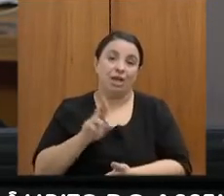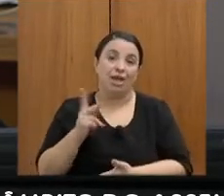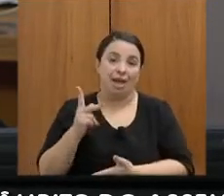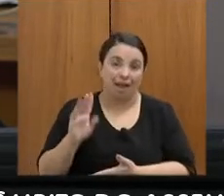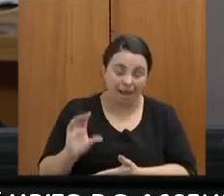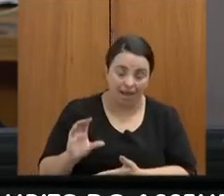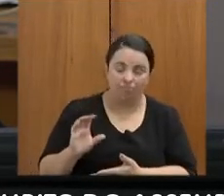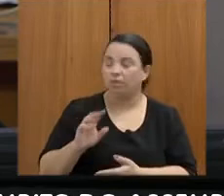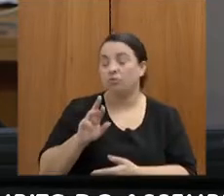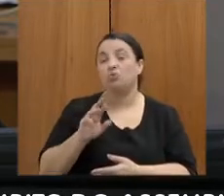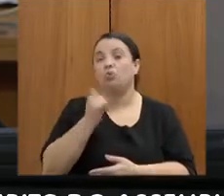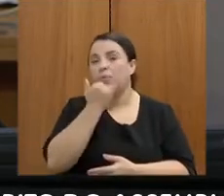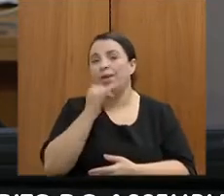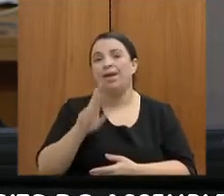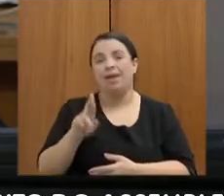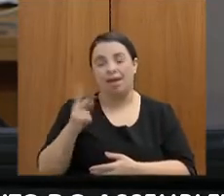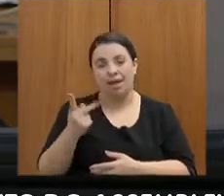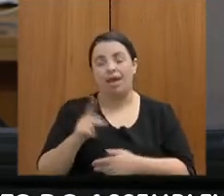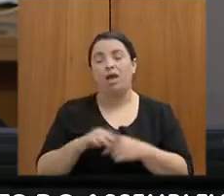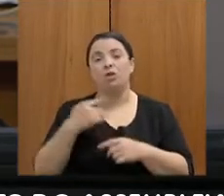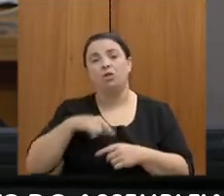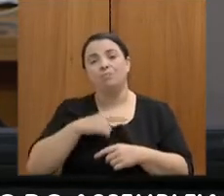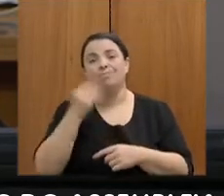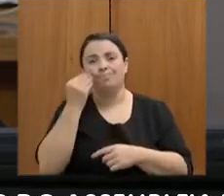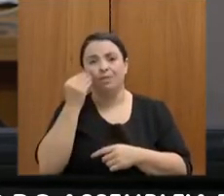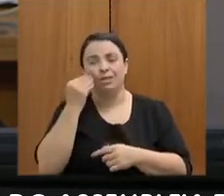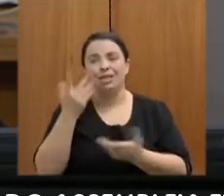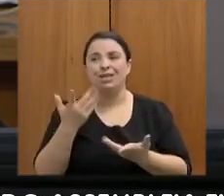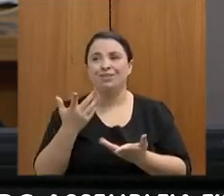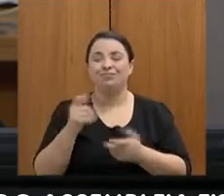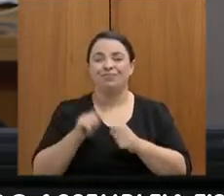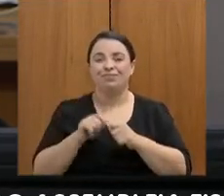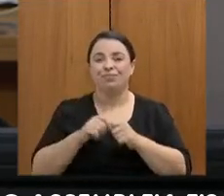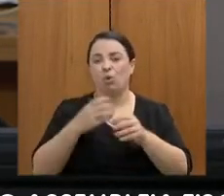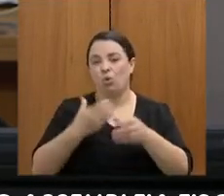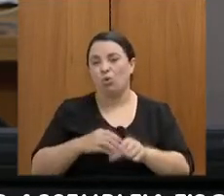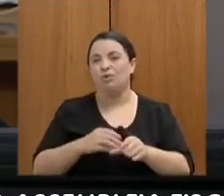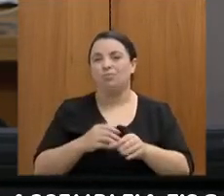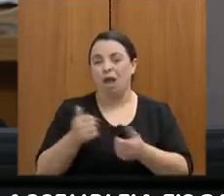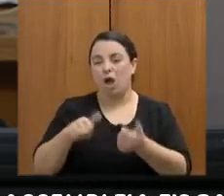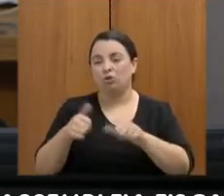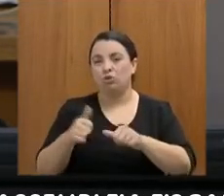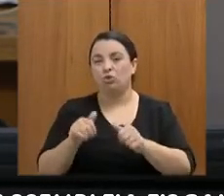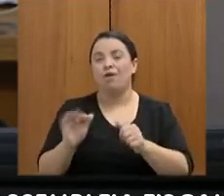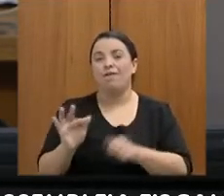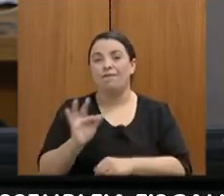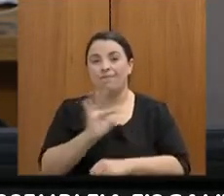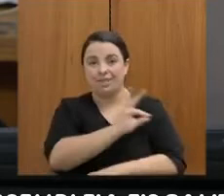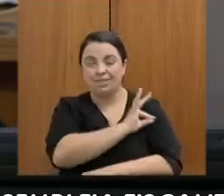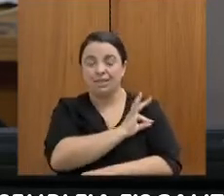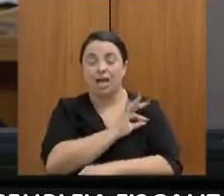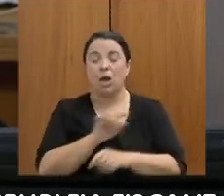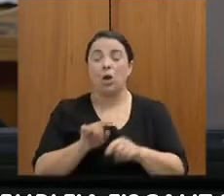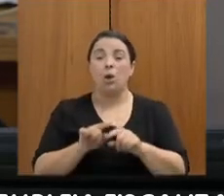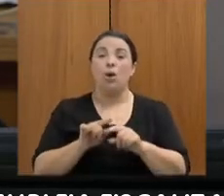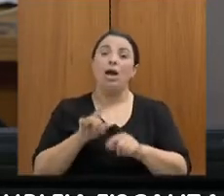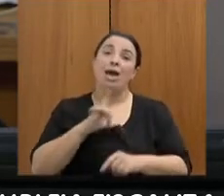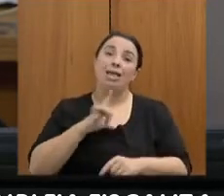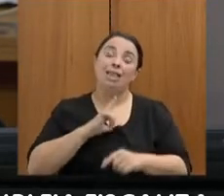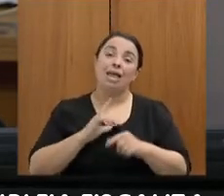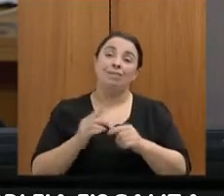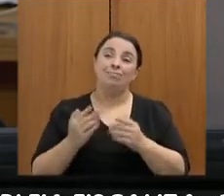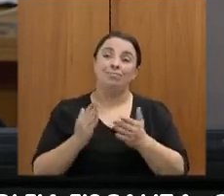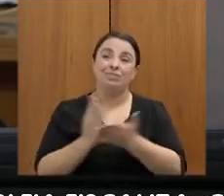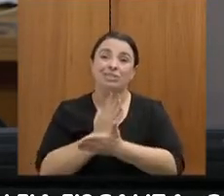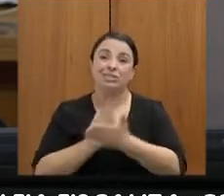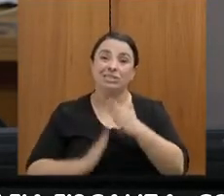estamos buscando fazer concurso público ao auditor fiscal, e a gente tem algumas limitações, mas seria